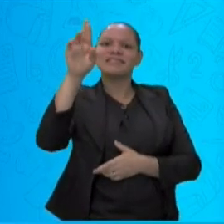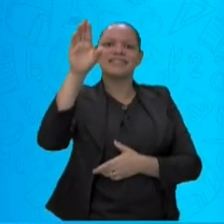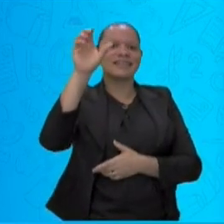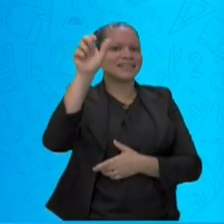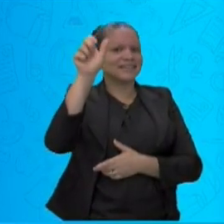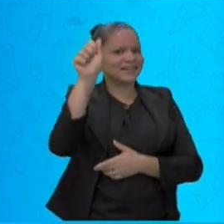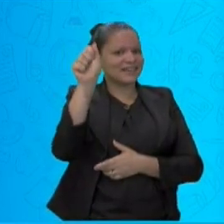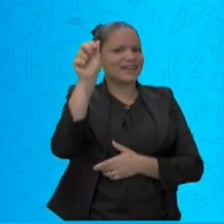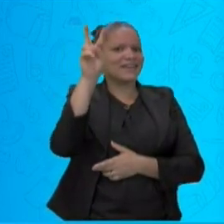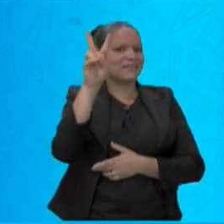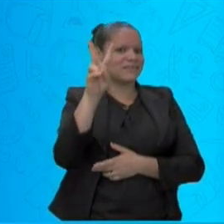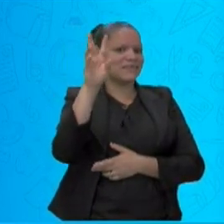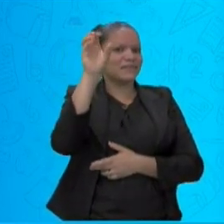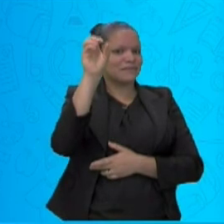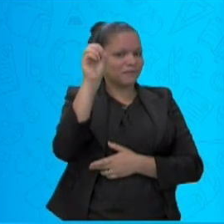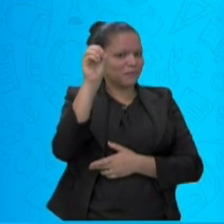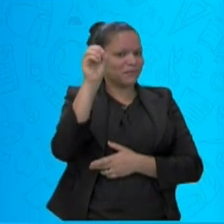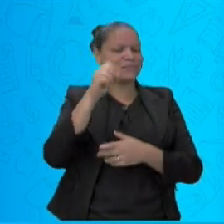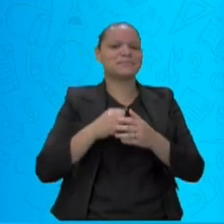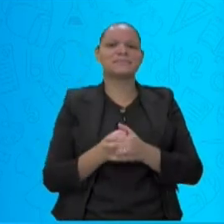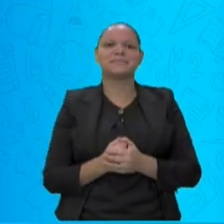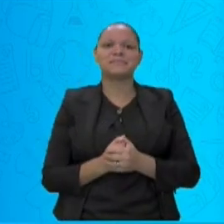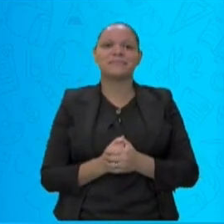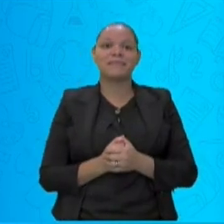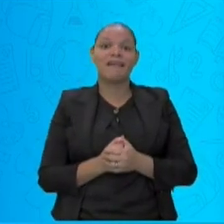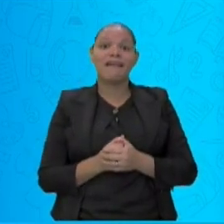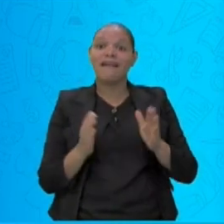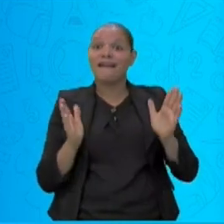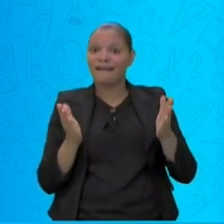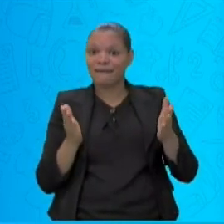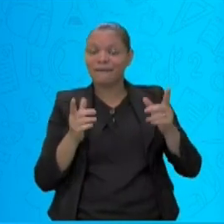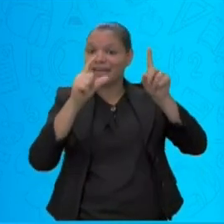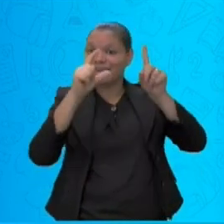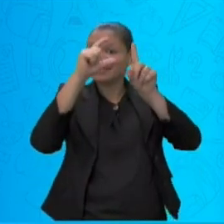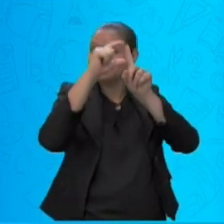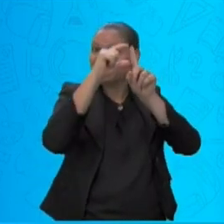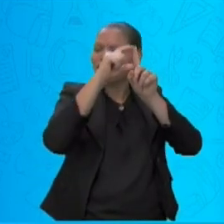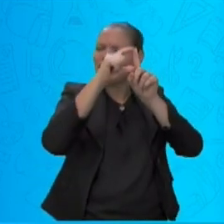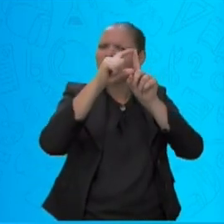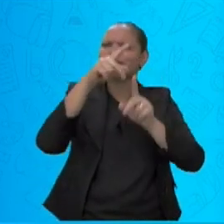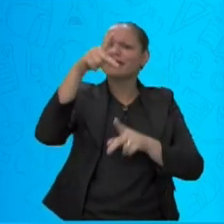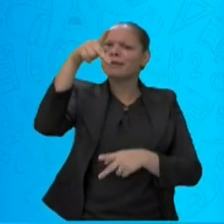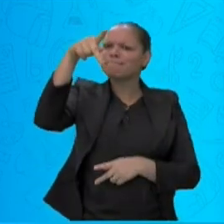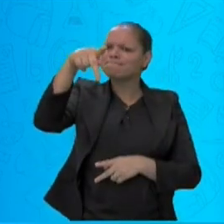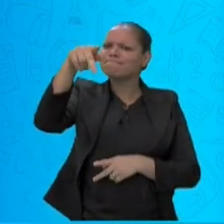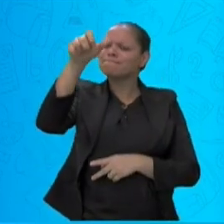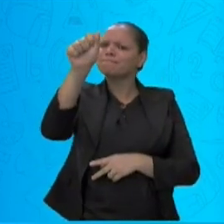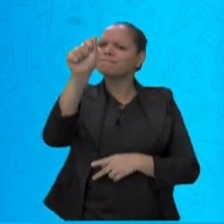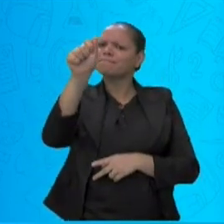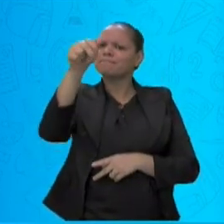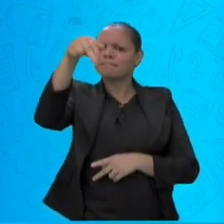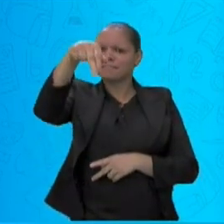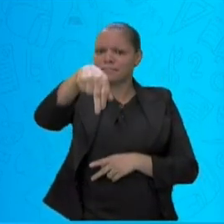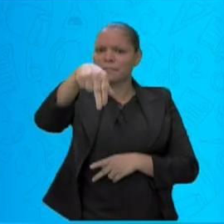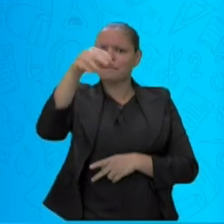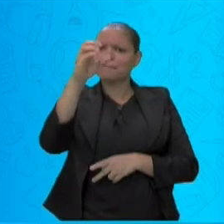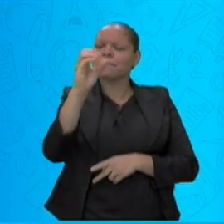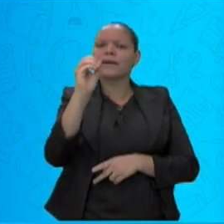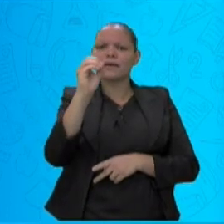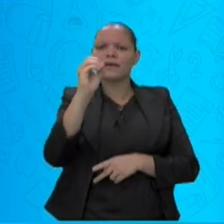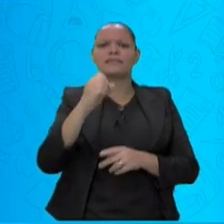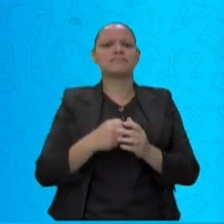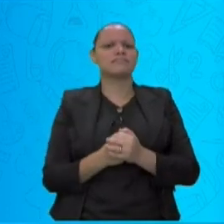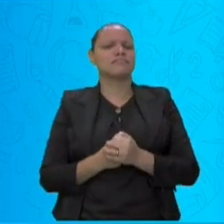Vai formar uma nova palavra. Pano. Será que se a gente colocar o R funciona? Prano?